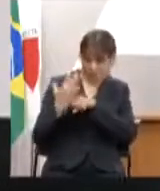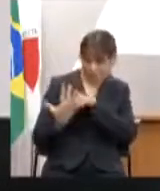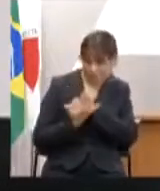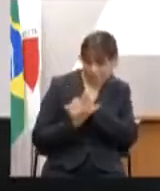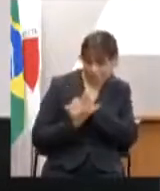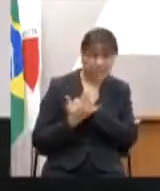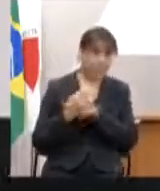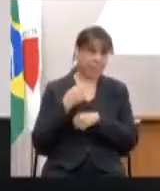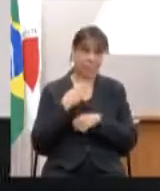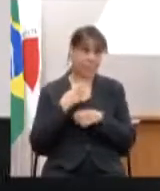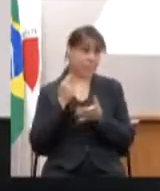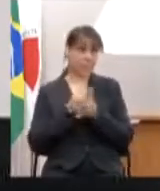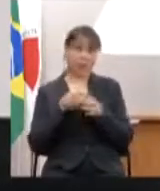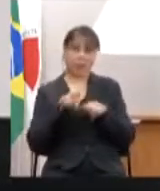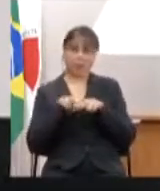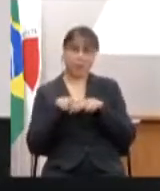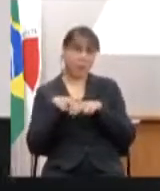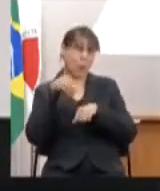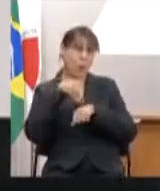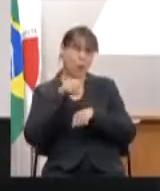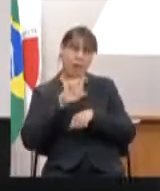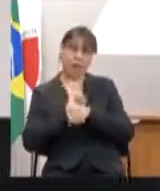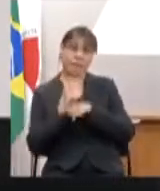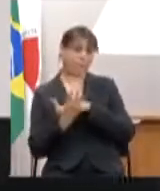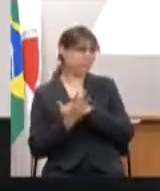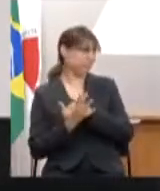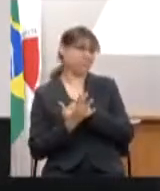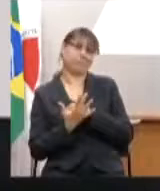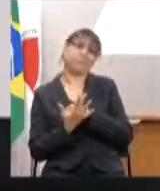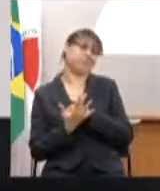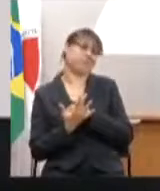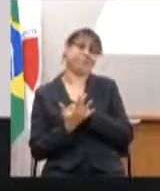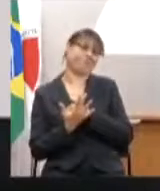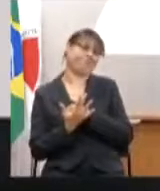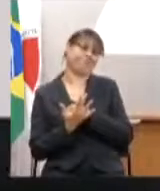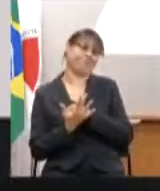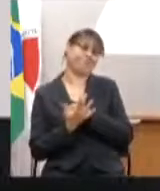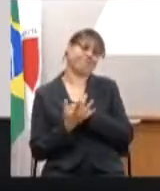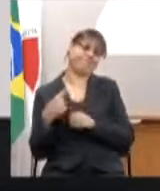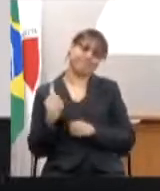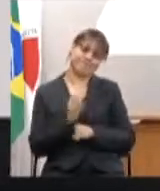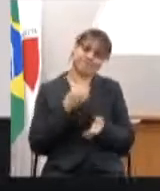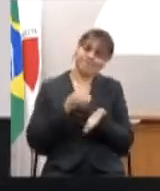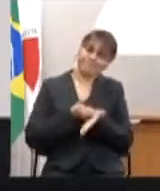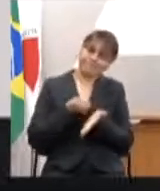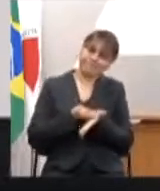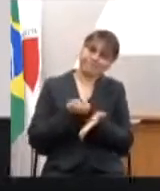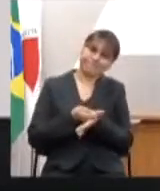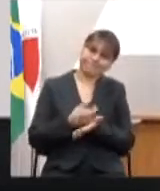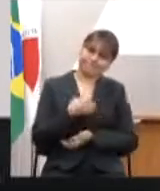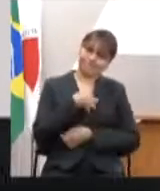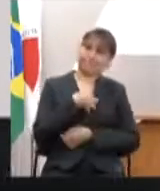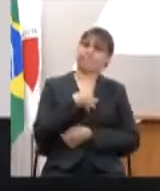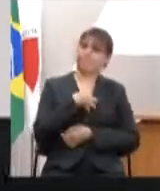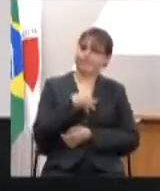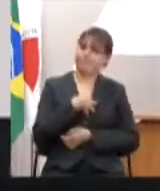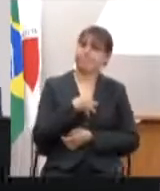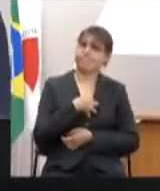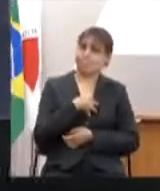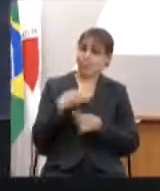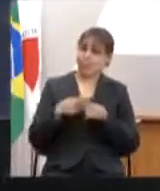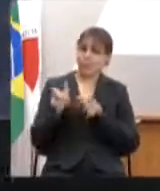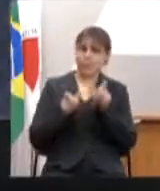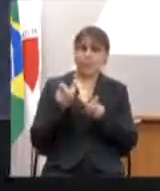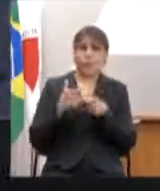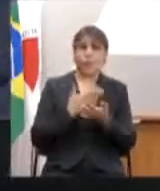pagar, que tivemos que redirecionar. É uma cobrança que nós sentimos, porque as pessoas vão ficando